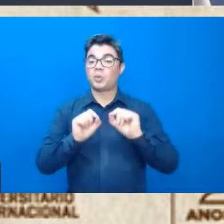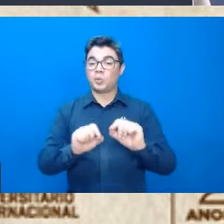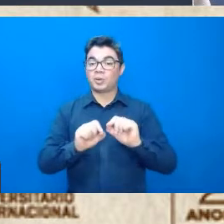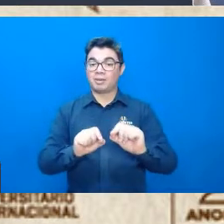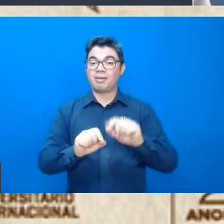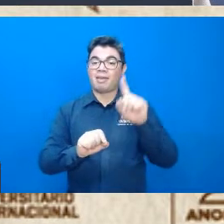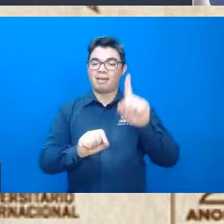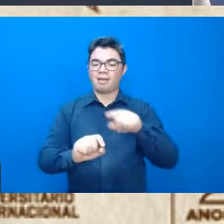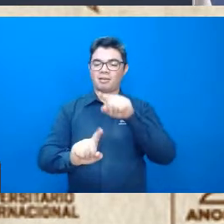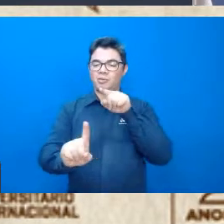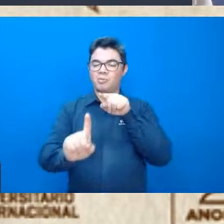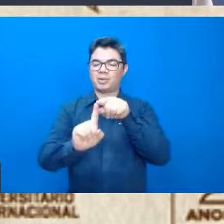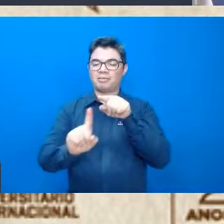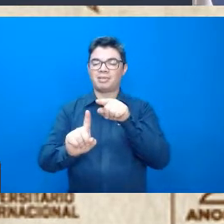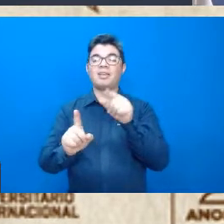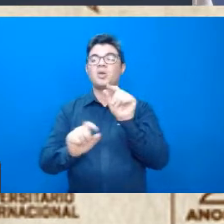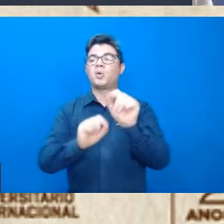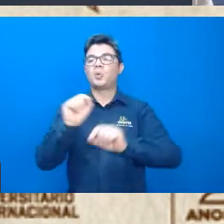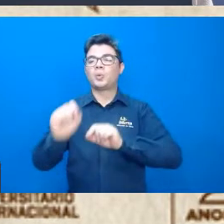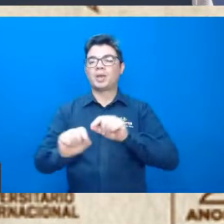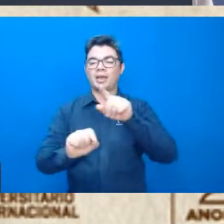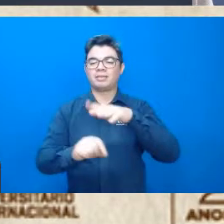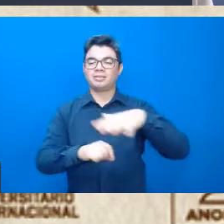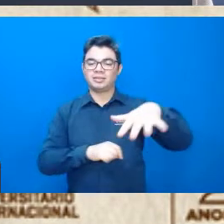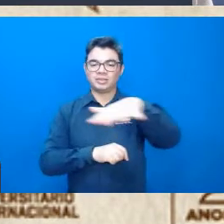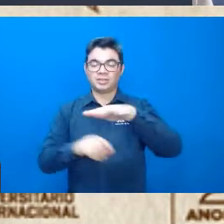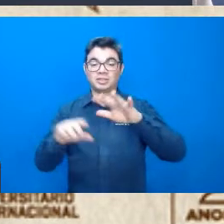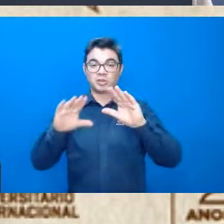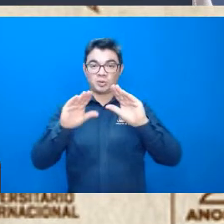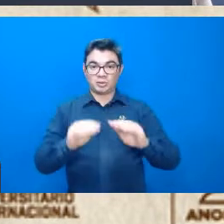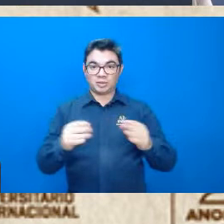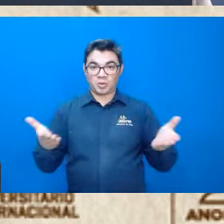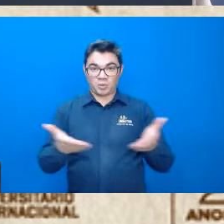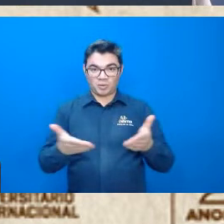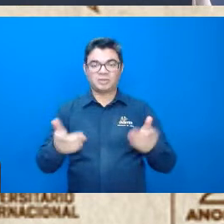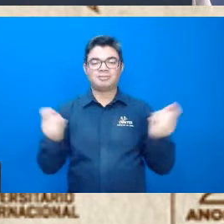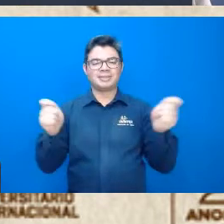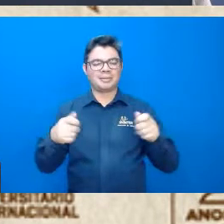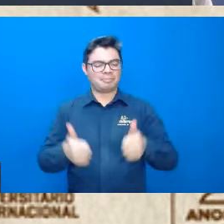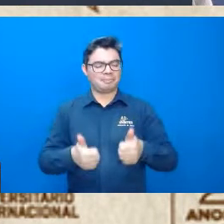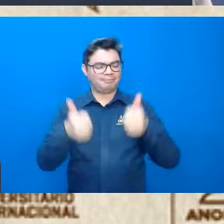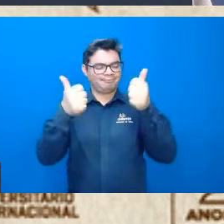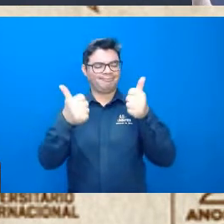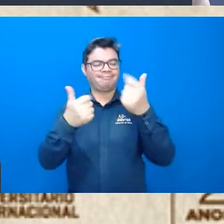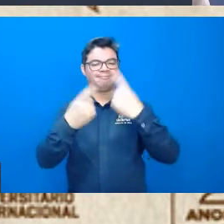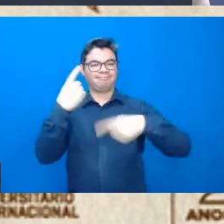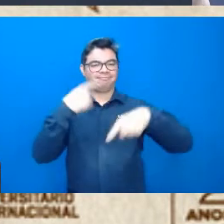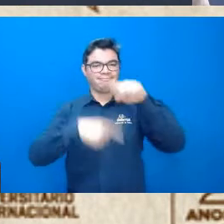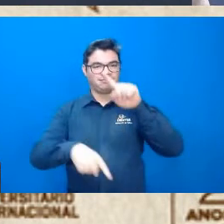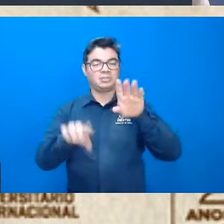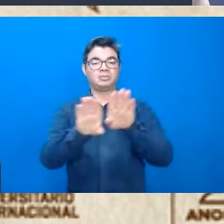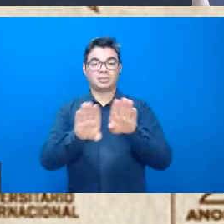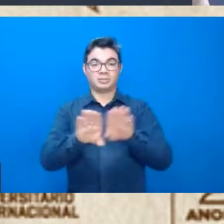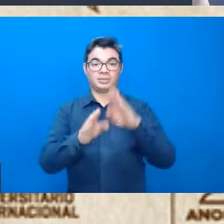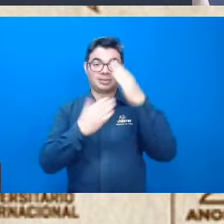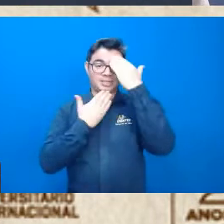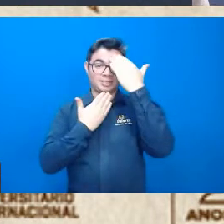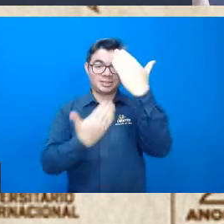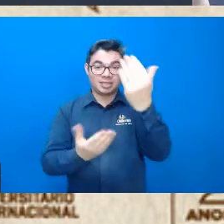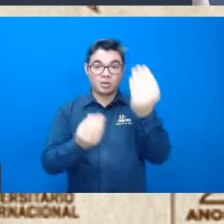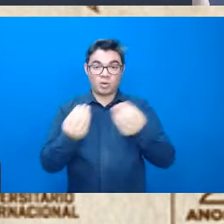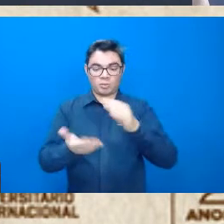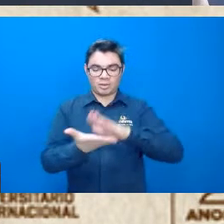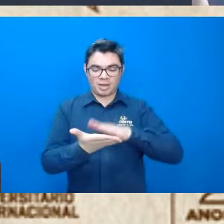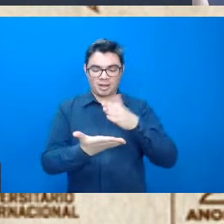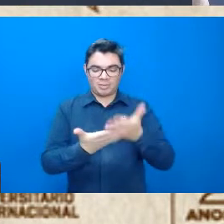acaba se aplicando para a nossa noite de hoje, tá? Da mesma forma, eu quero agradecer, então, os nossos